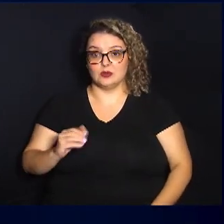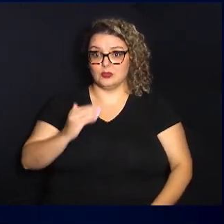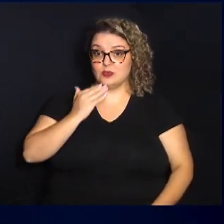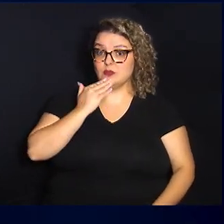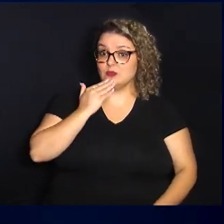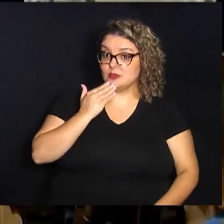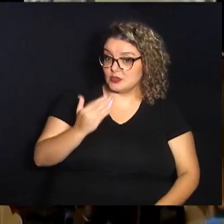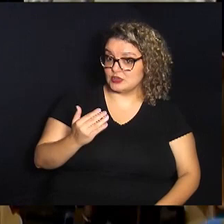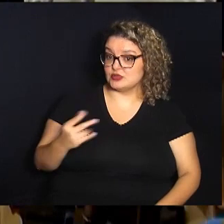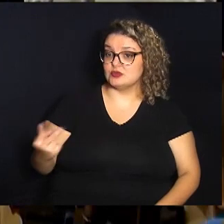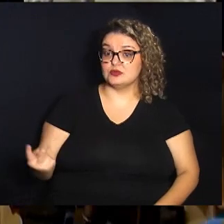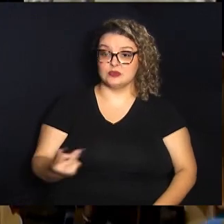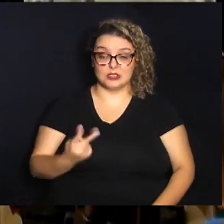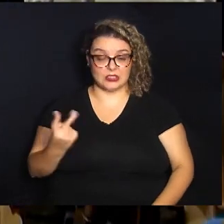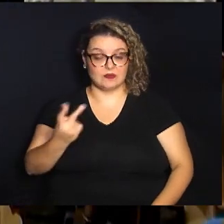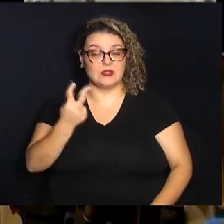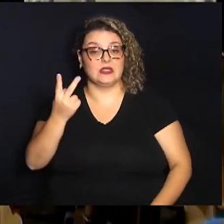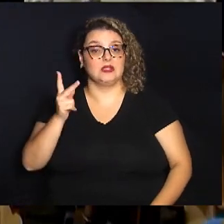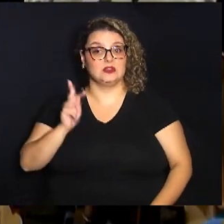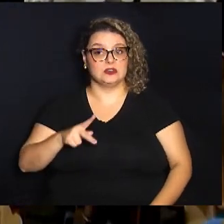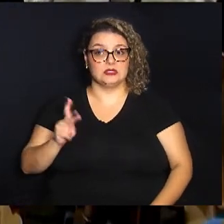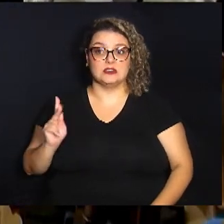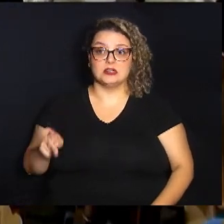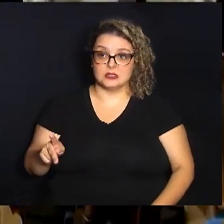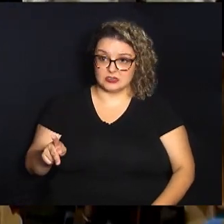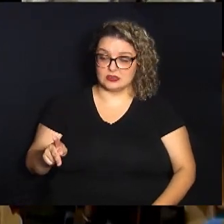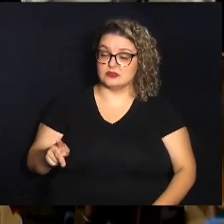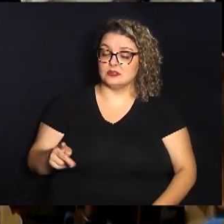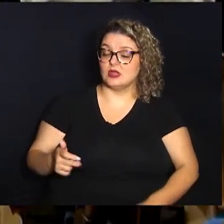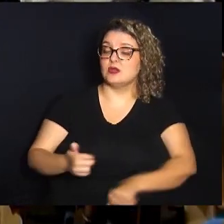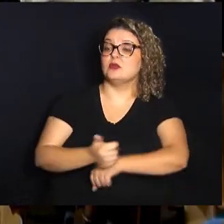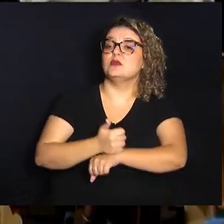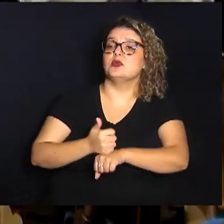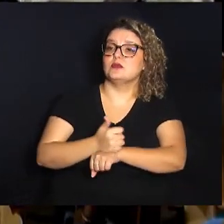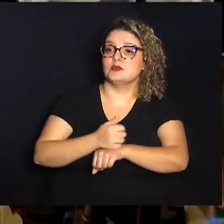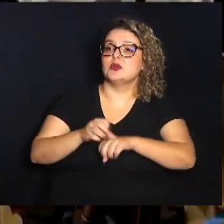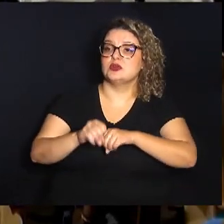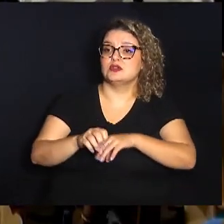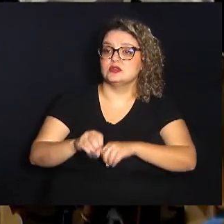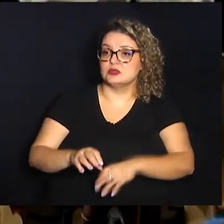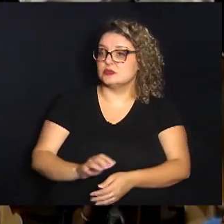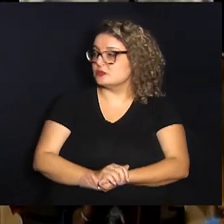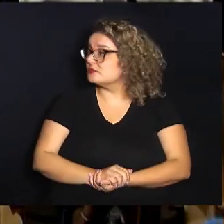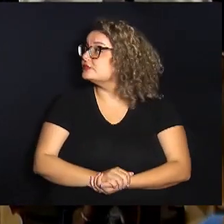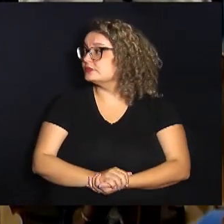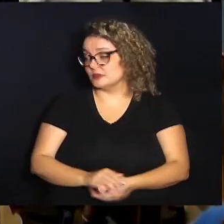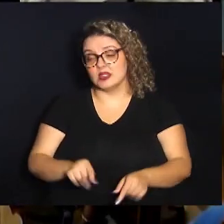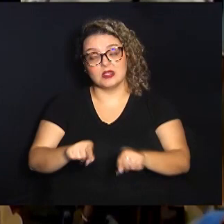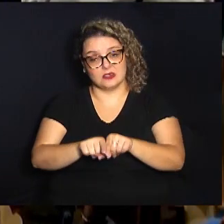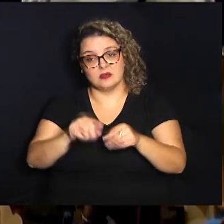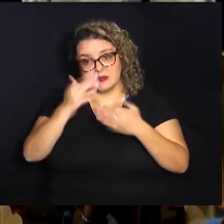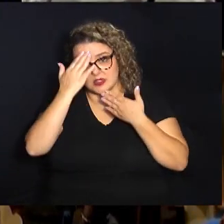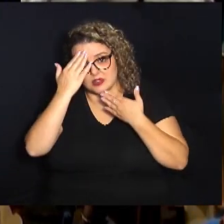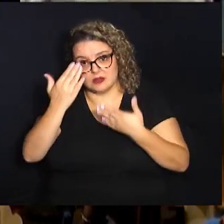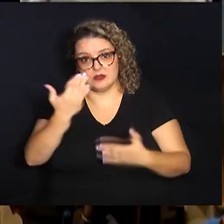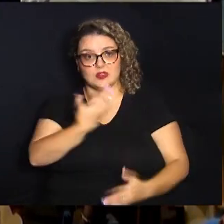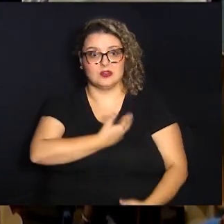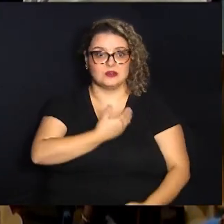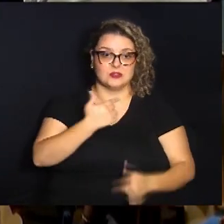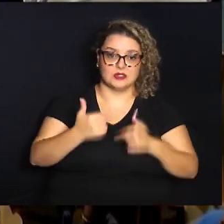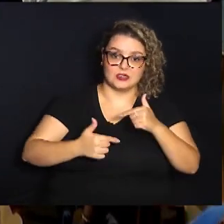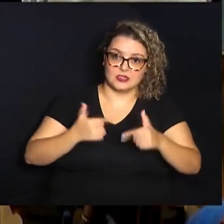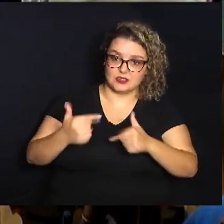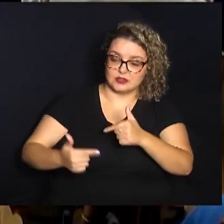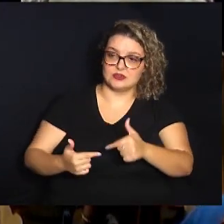valorização aos professores e profissionais da educação e agradeceu aos colegas de trabalho